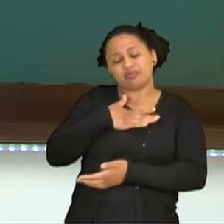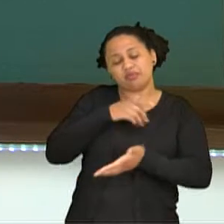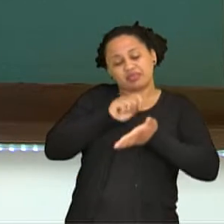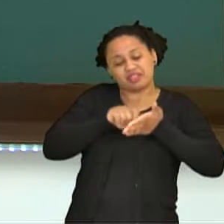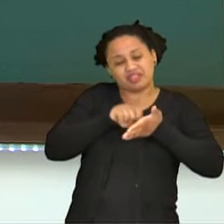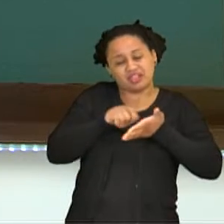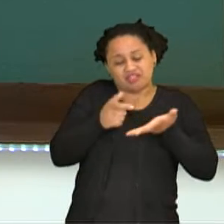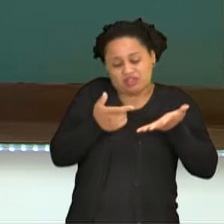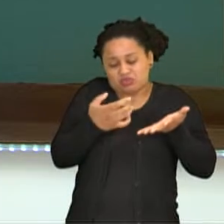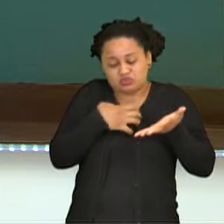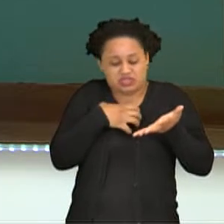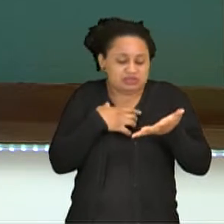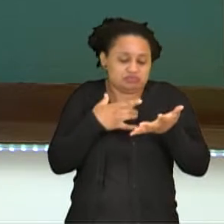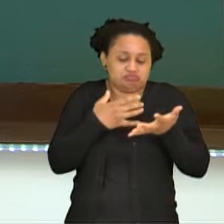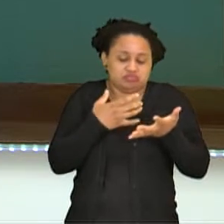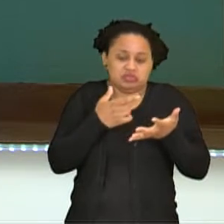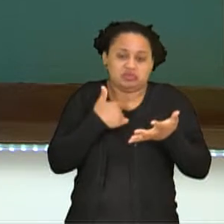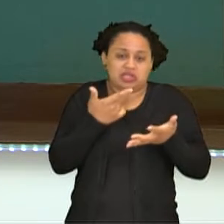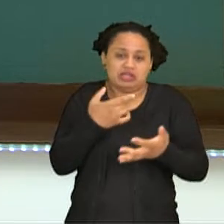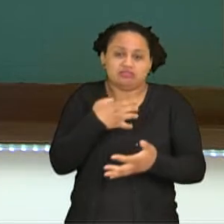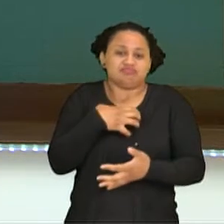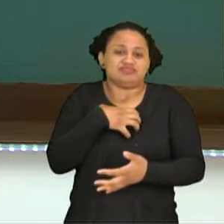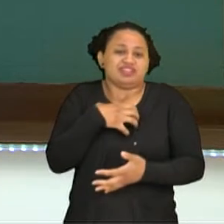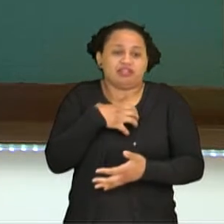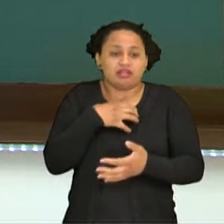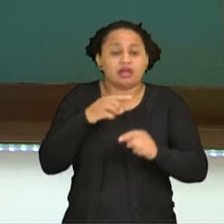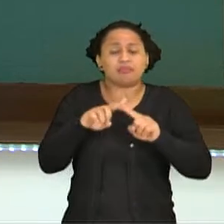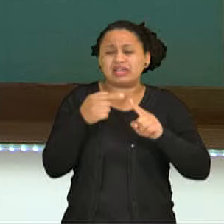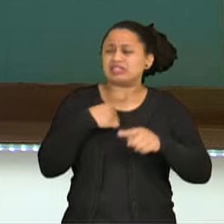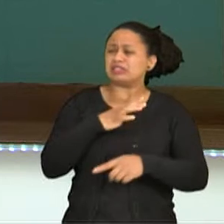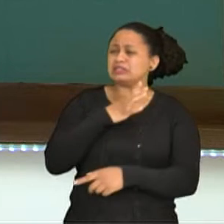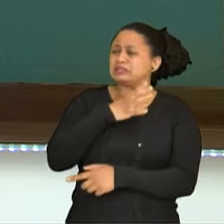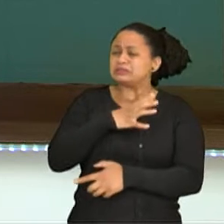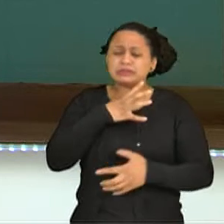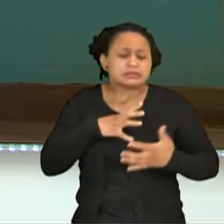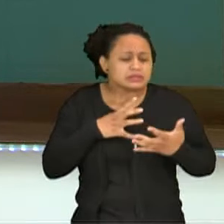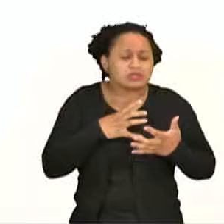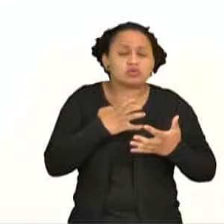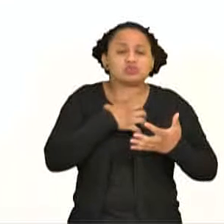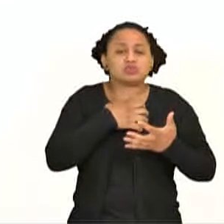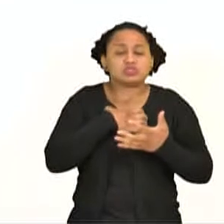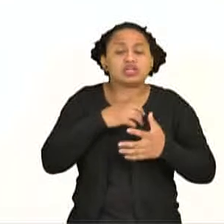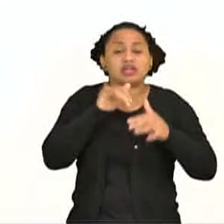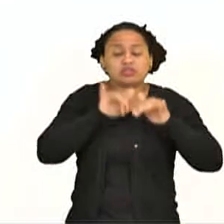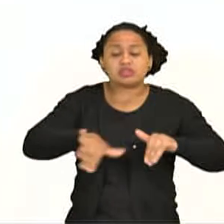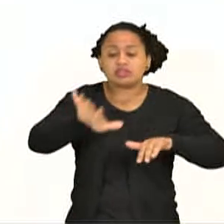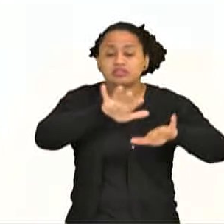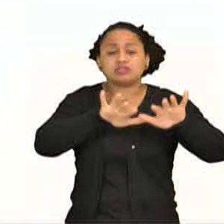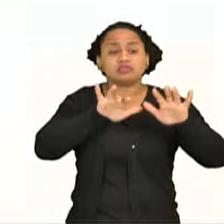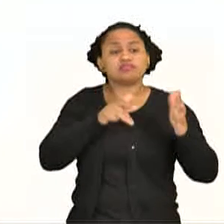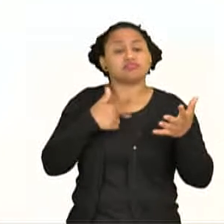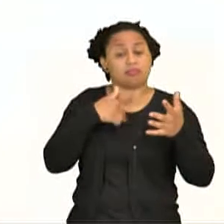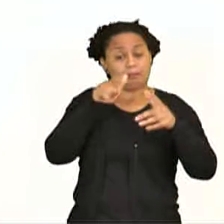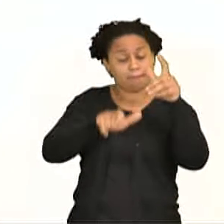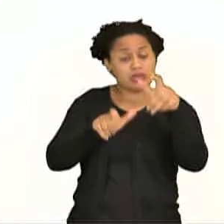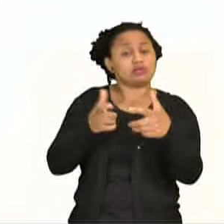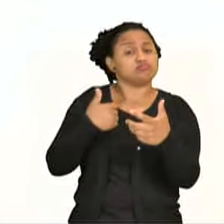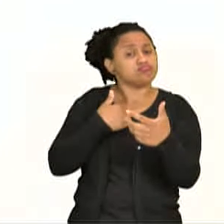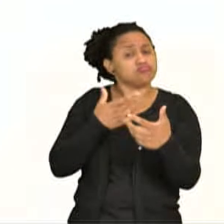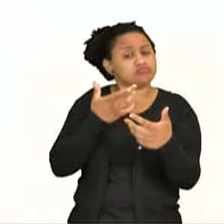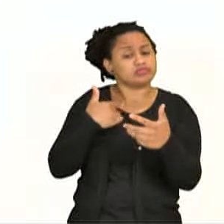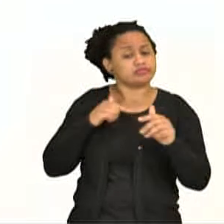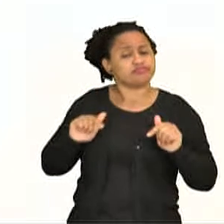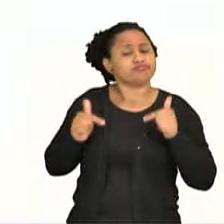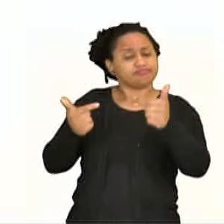sensível a dizer, mas estou tão envaidecido pela forma com a qual o público presentemente tem